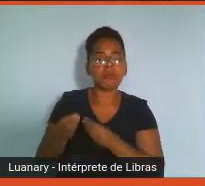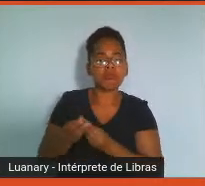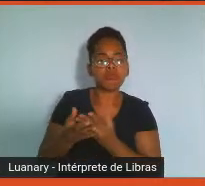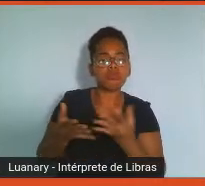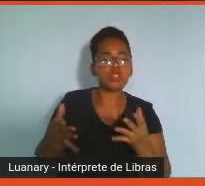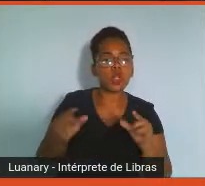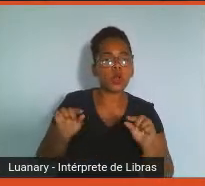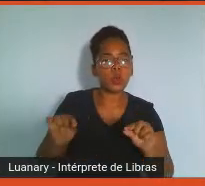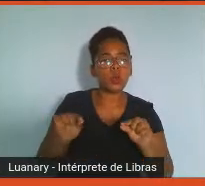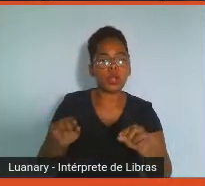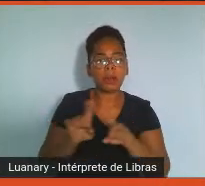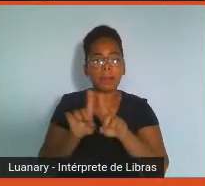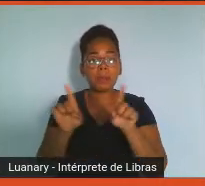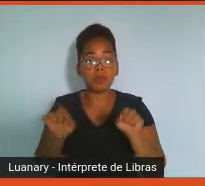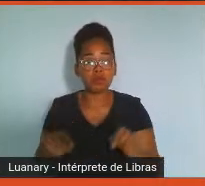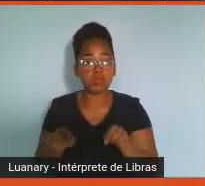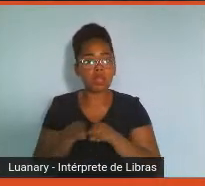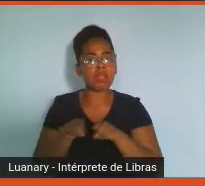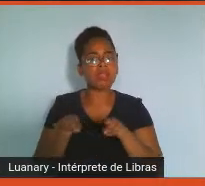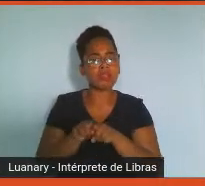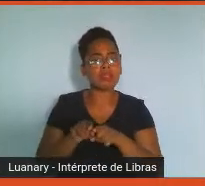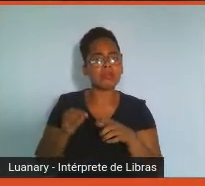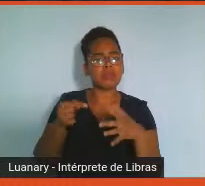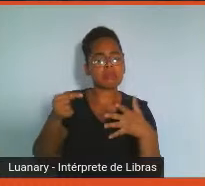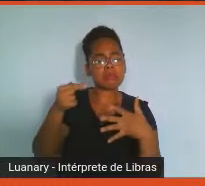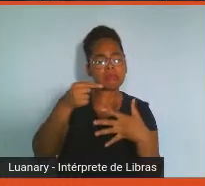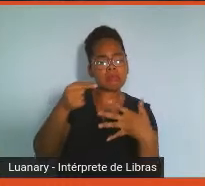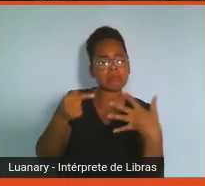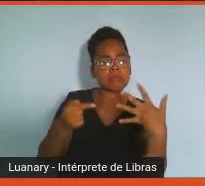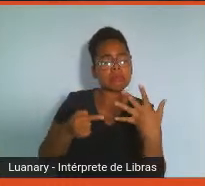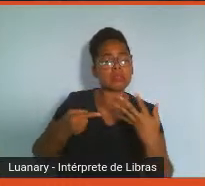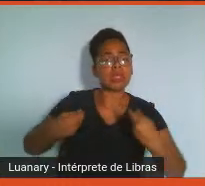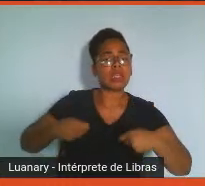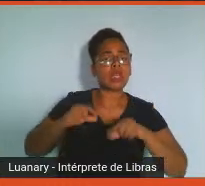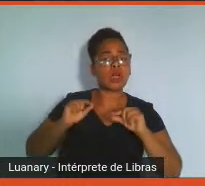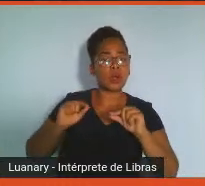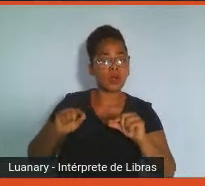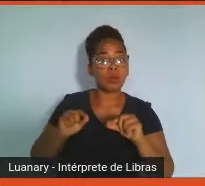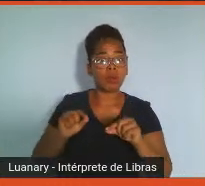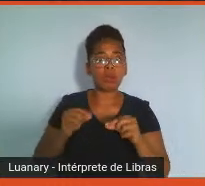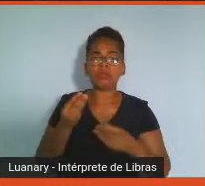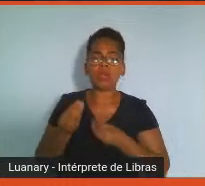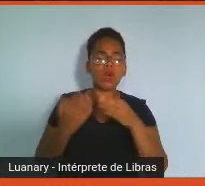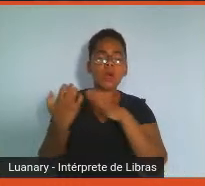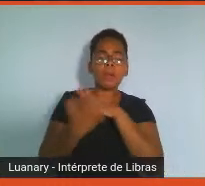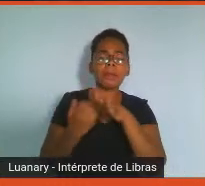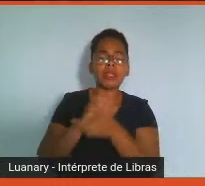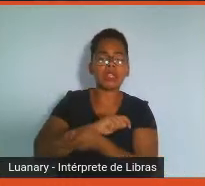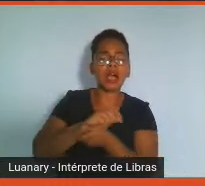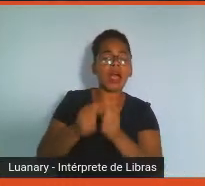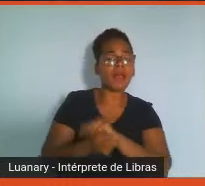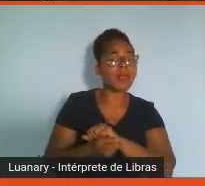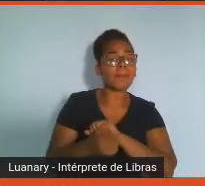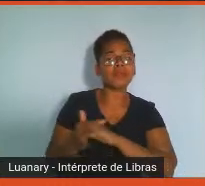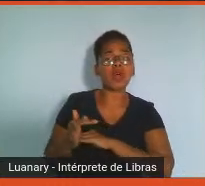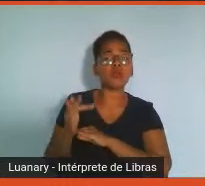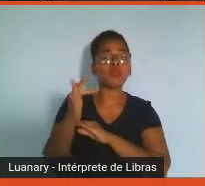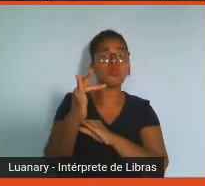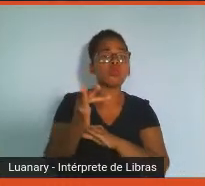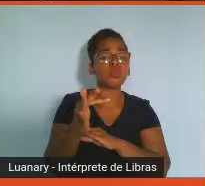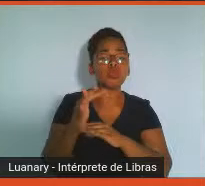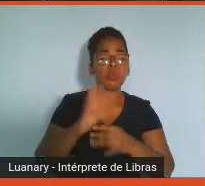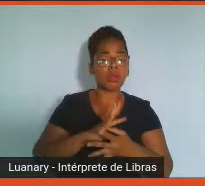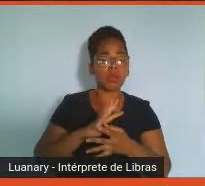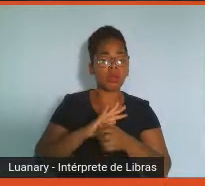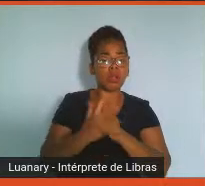Também o que seria necessário para essas empresas se adaptarem para o pós-pandemia. Essa pesquisa que a gente está olhando, ela